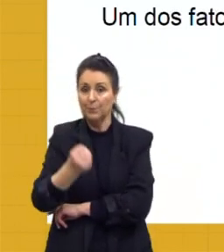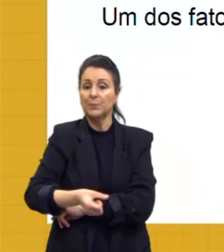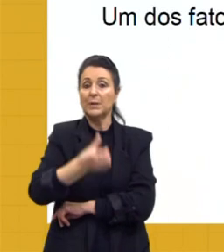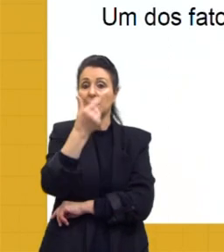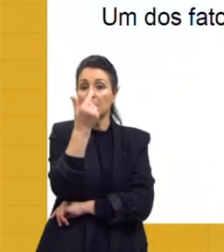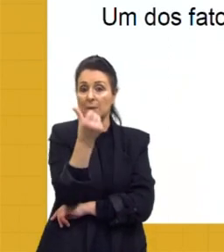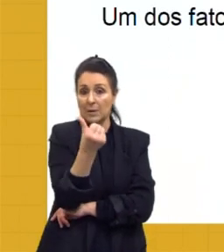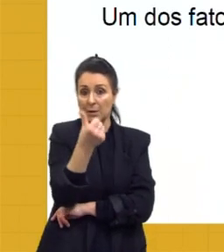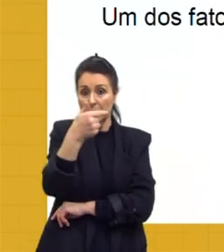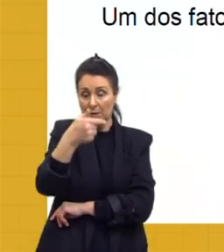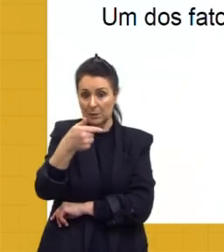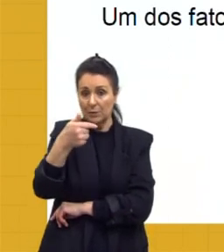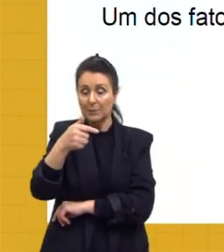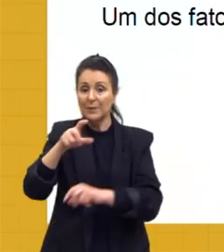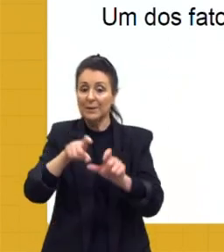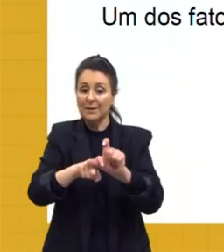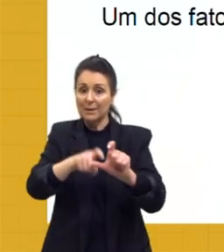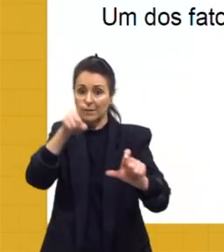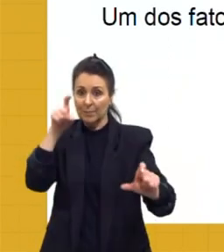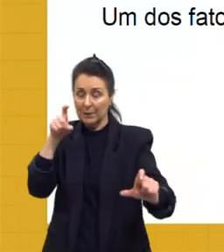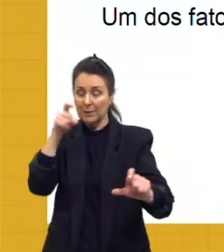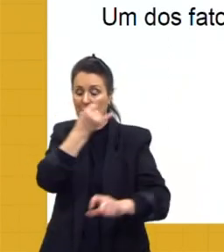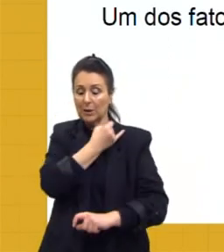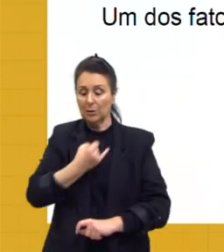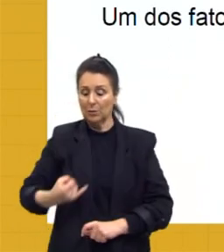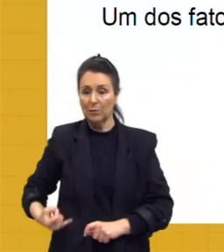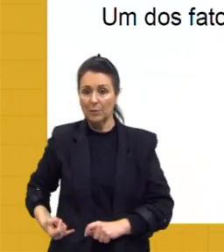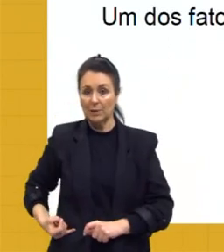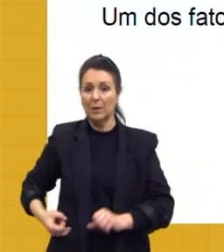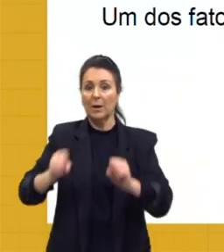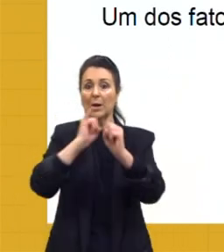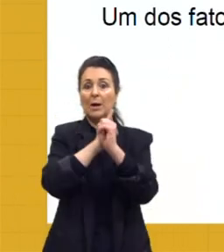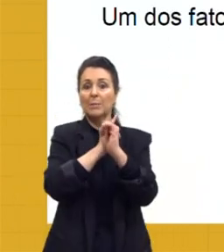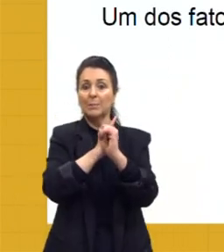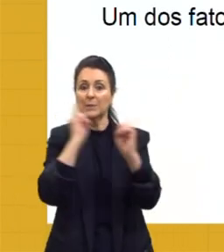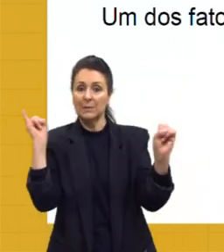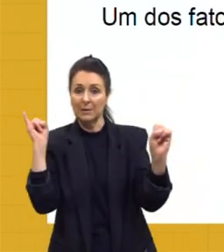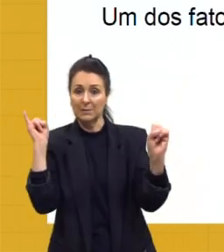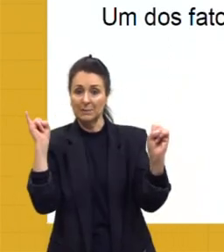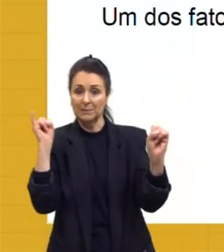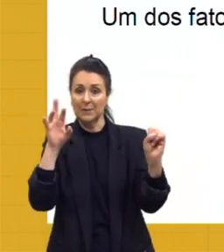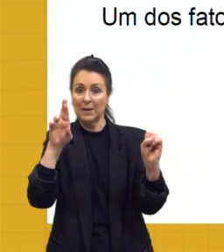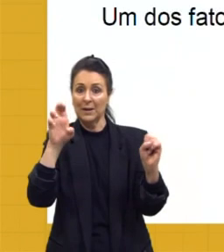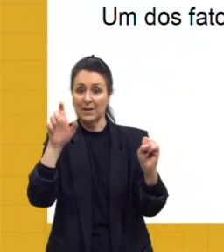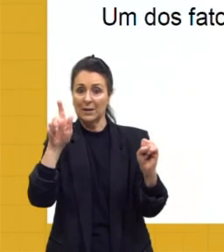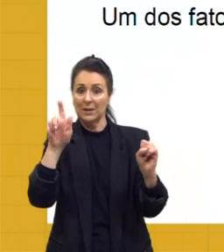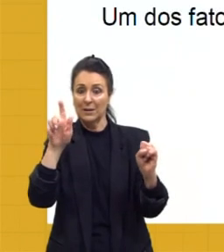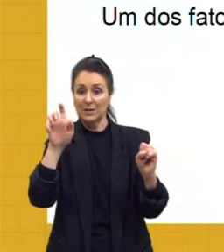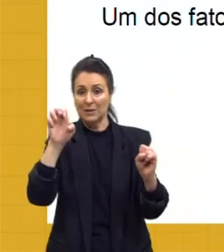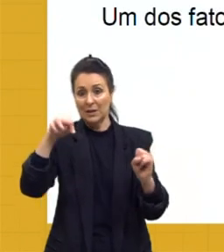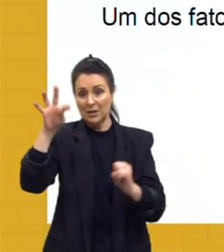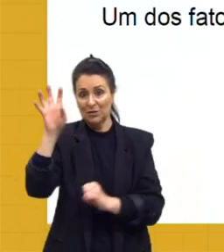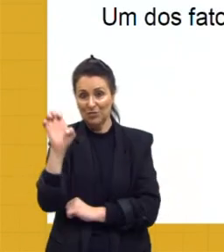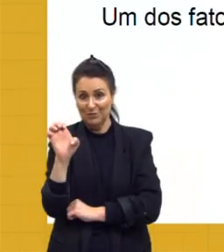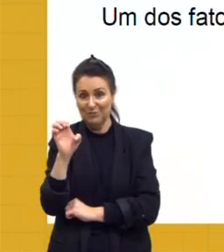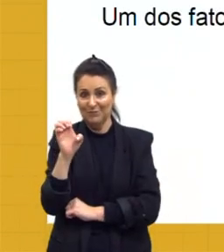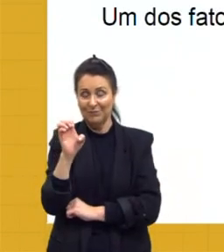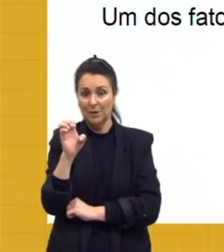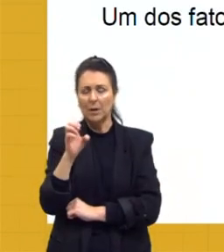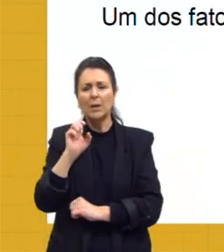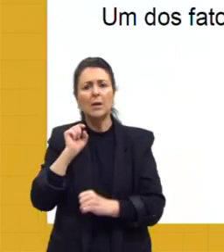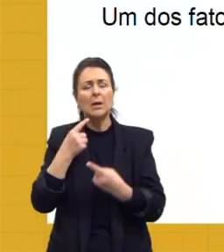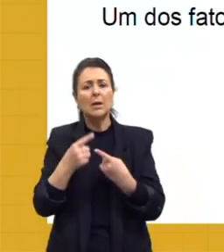67º ano da independência e do império, princesa imperial regente. Um dos fatores que levou à